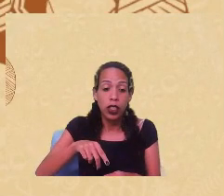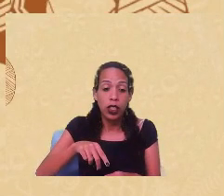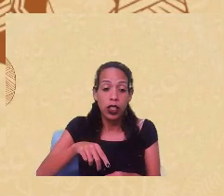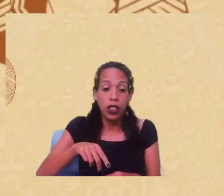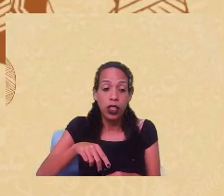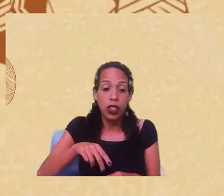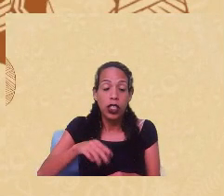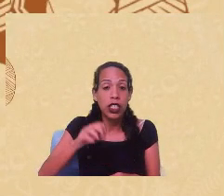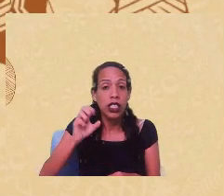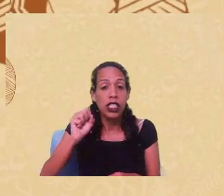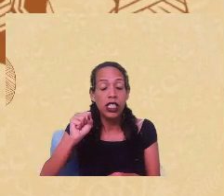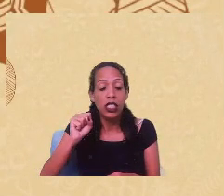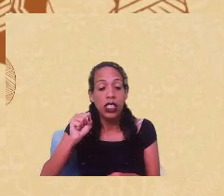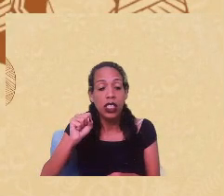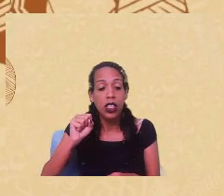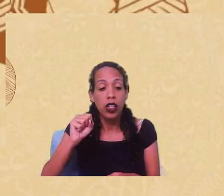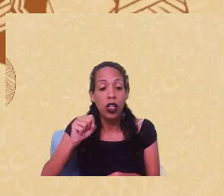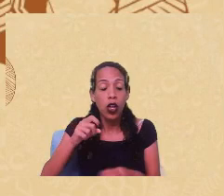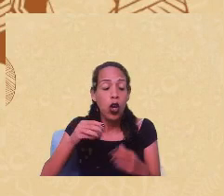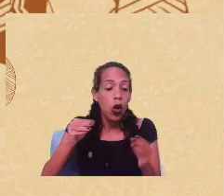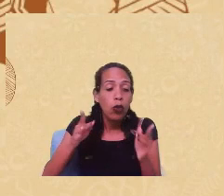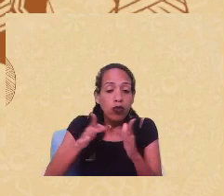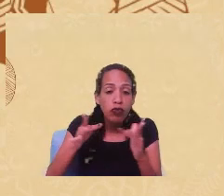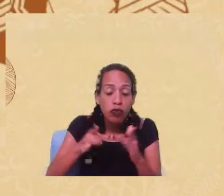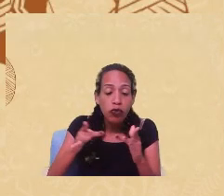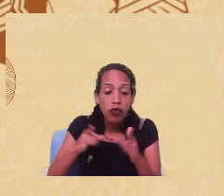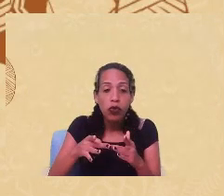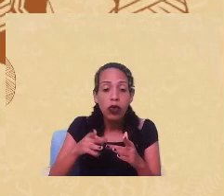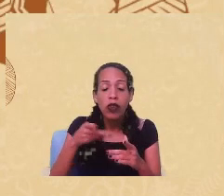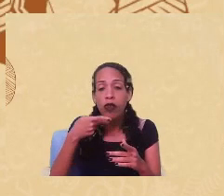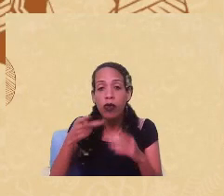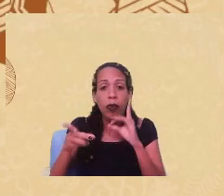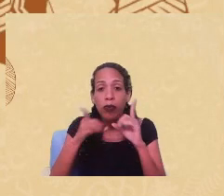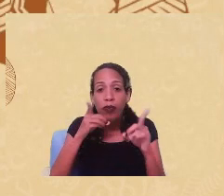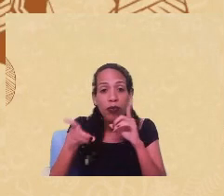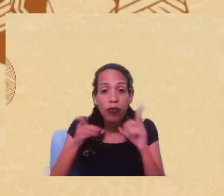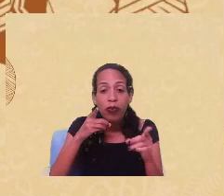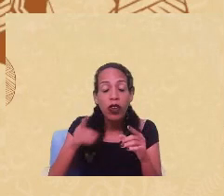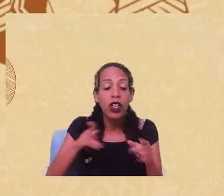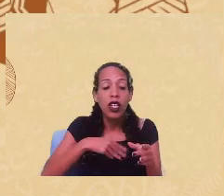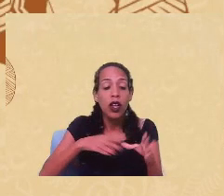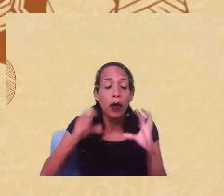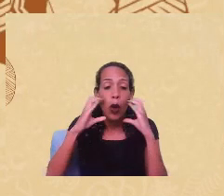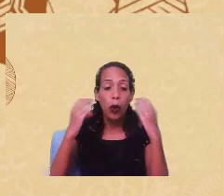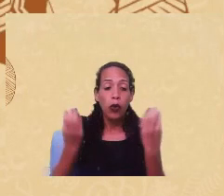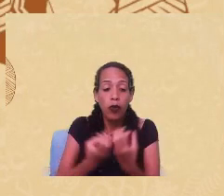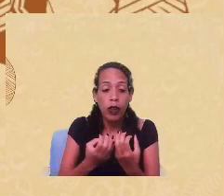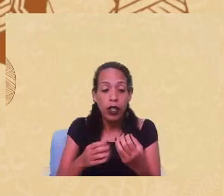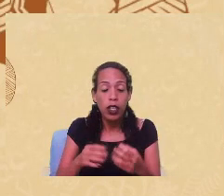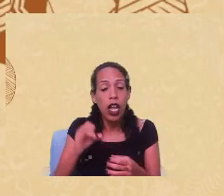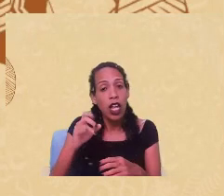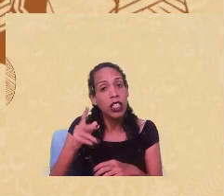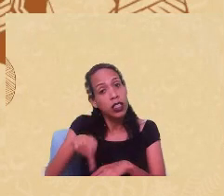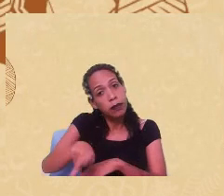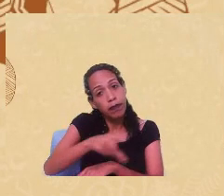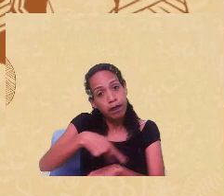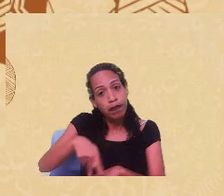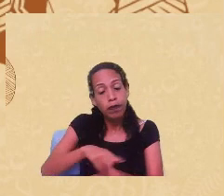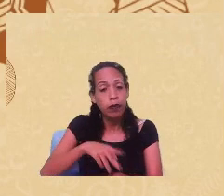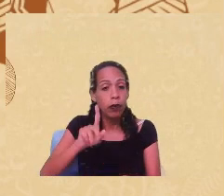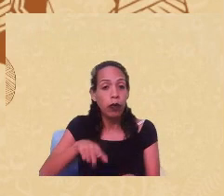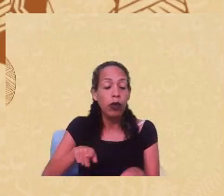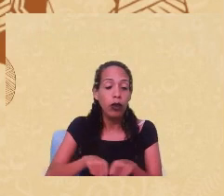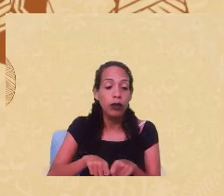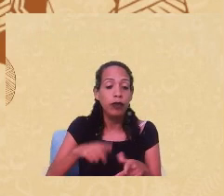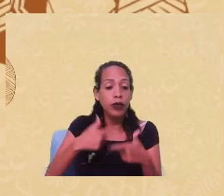signatários, coadunamos com essas declarações produzidas também nas conferências internacionais? Tem um